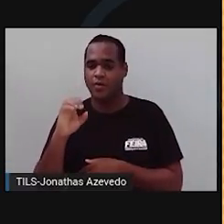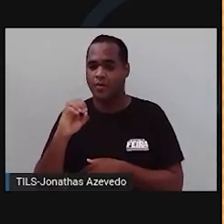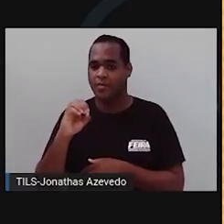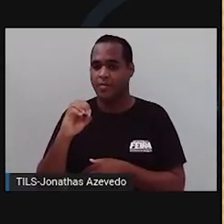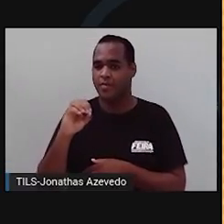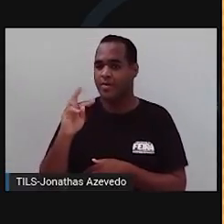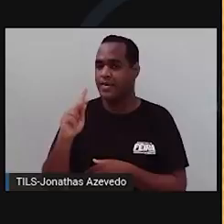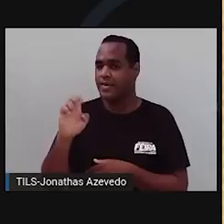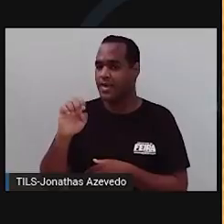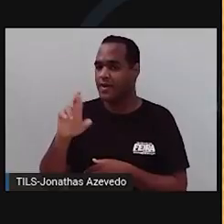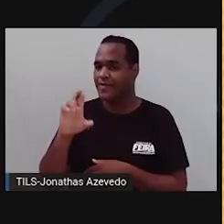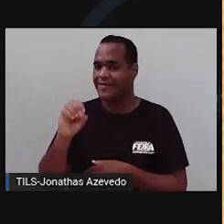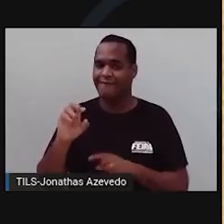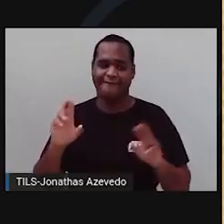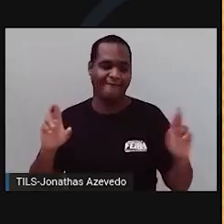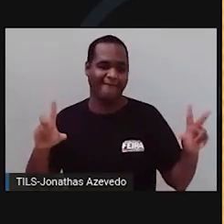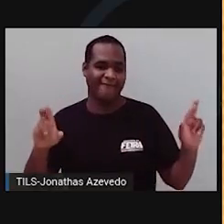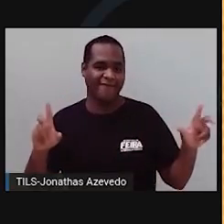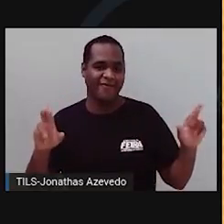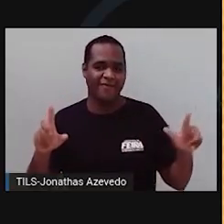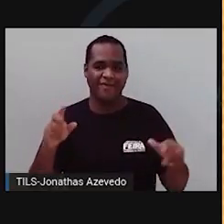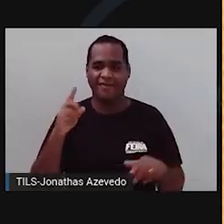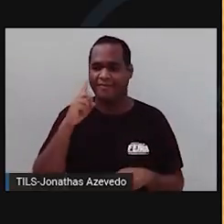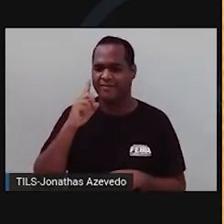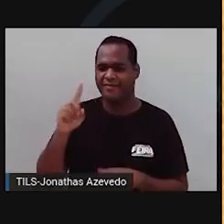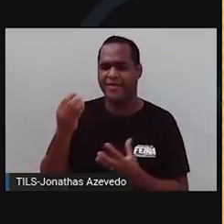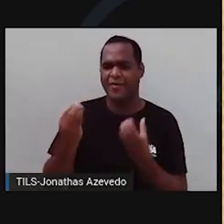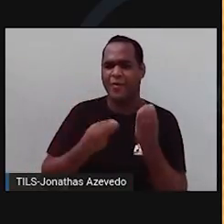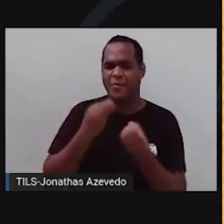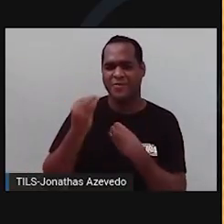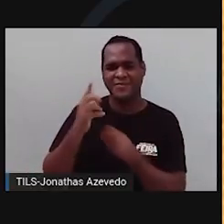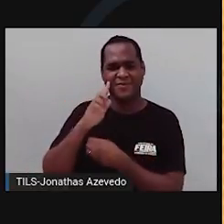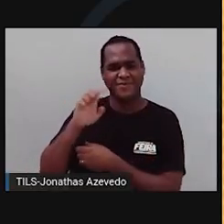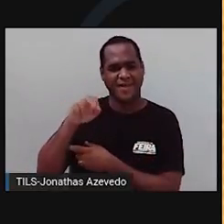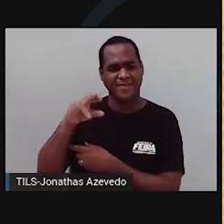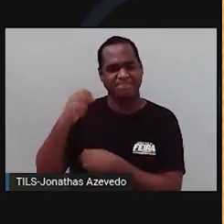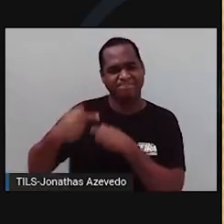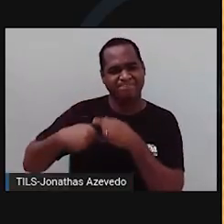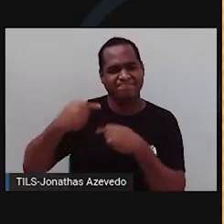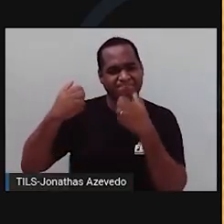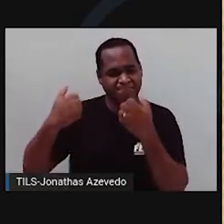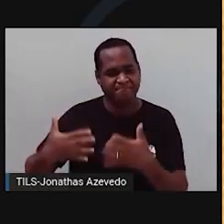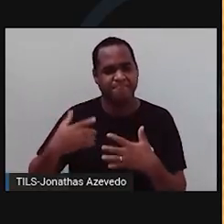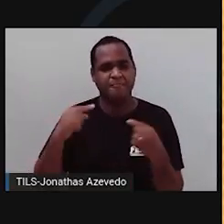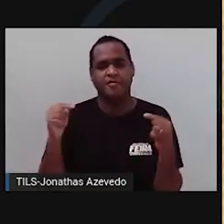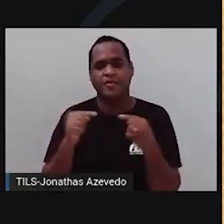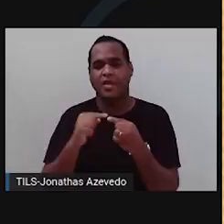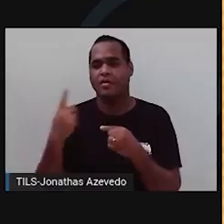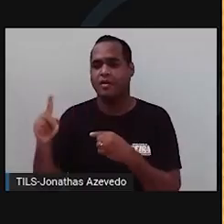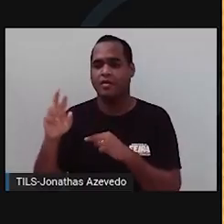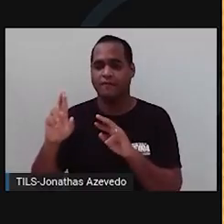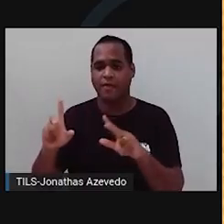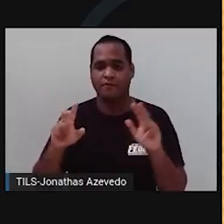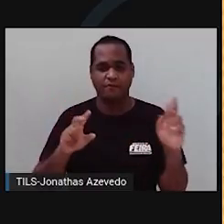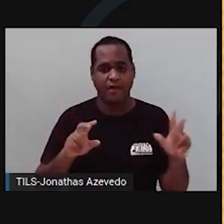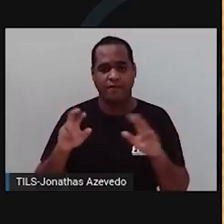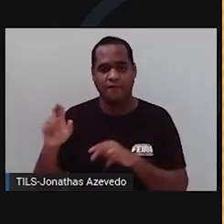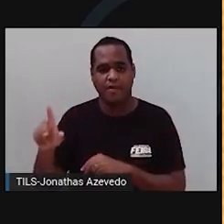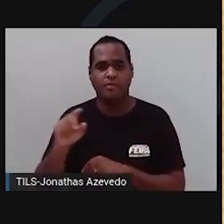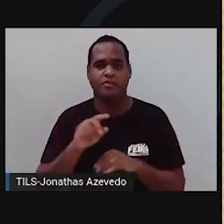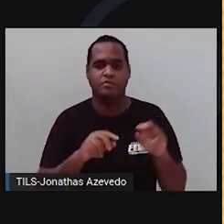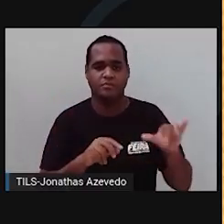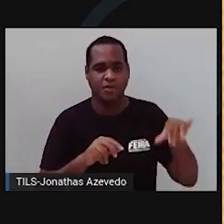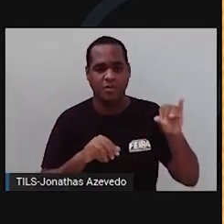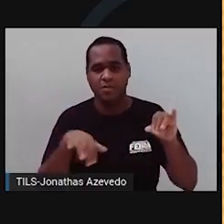ervilha heterozigótica. Essa combinação de alelos é chamada de genótipo e o seu resultado, amarelo ou verde fenótipo.